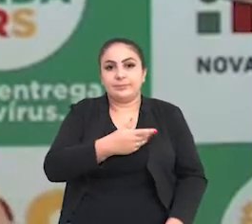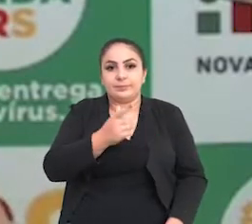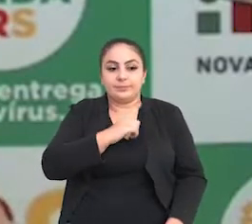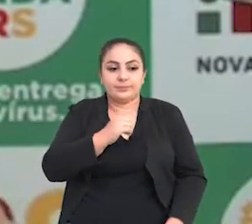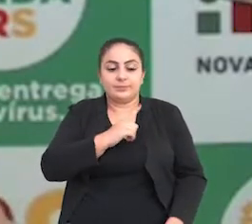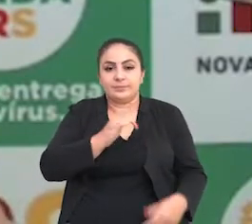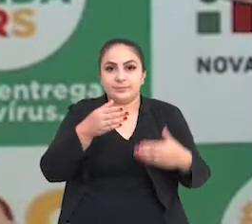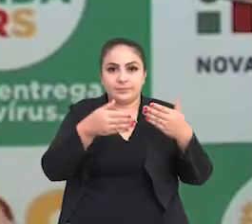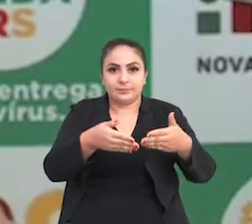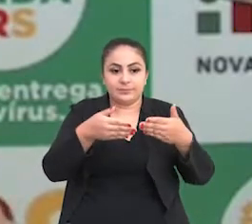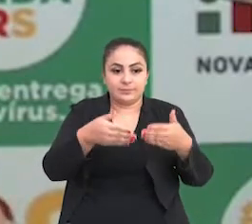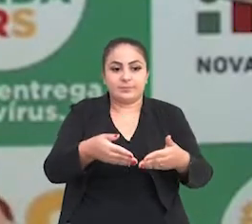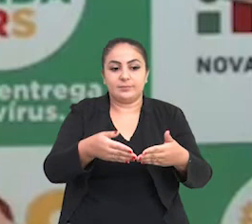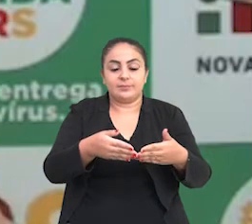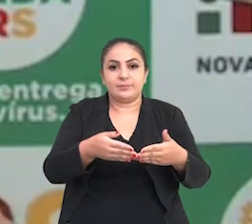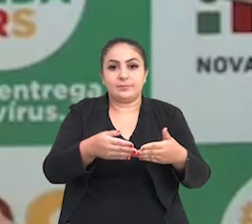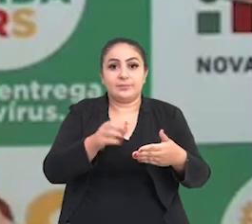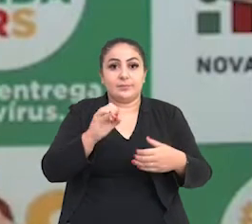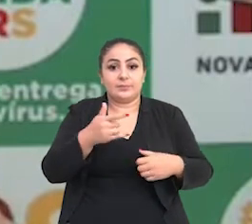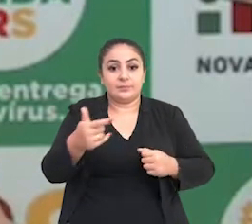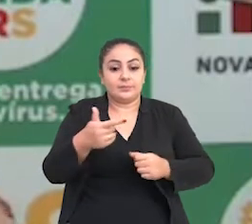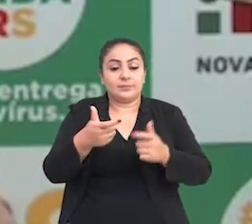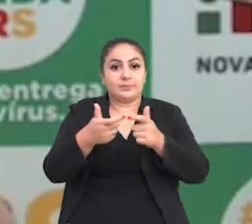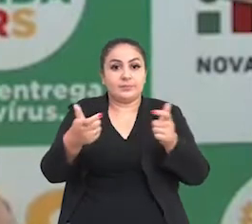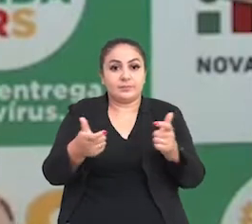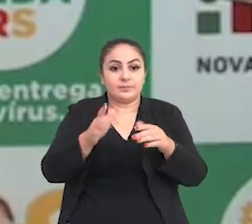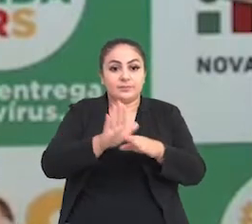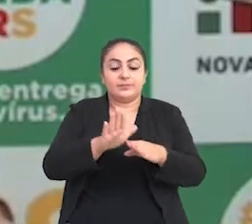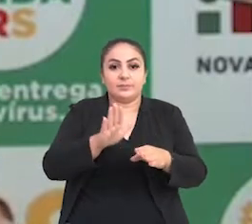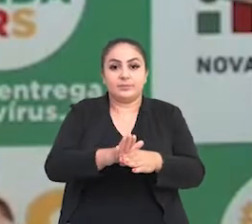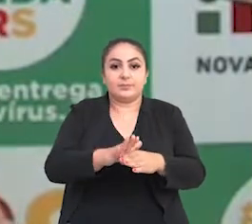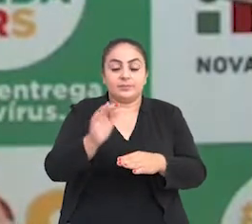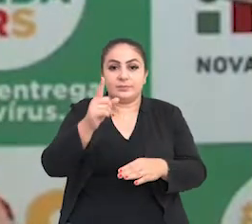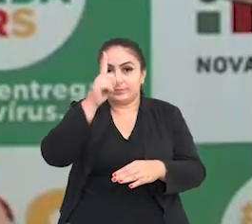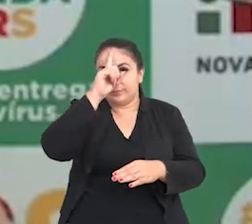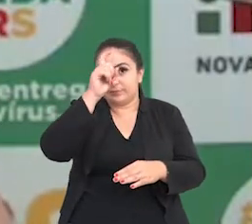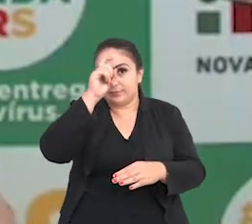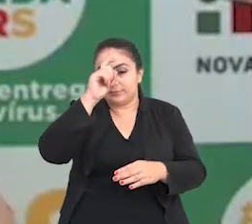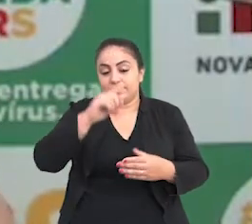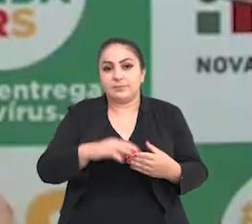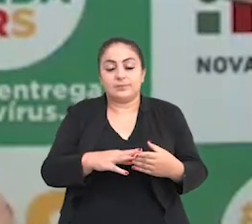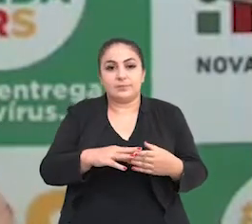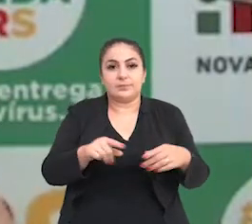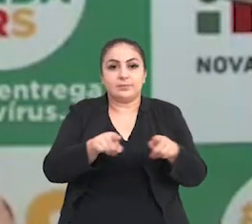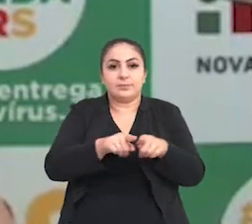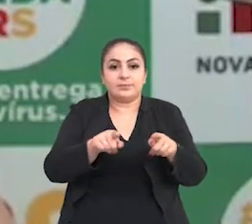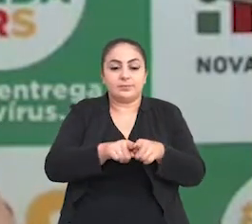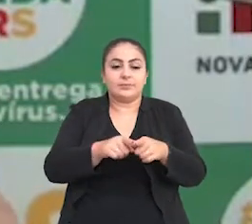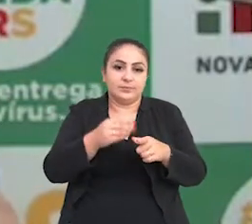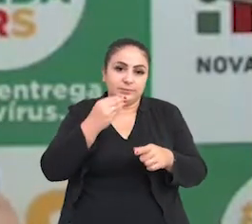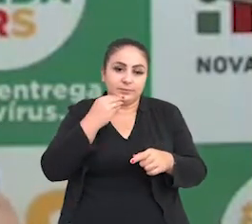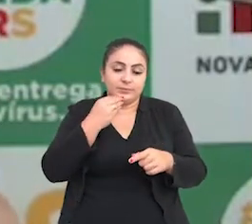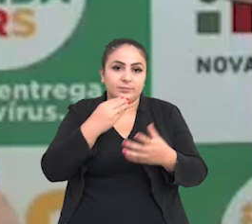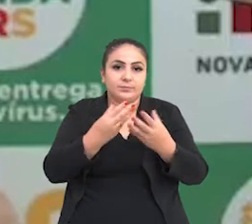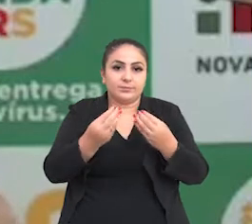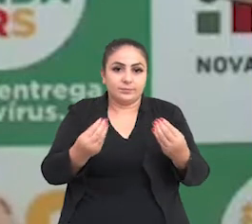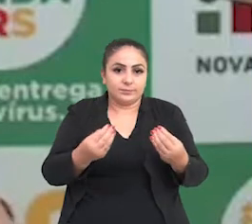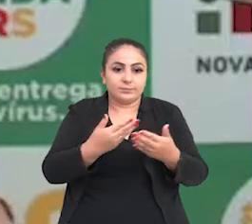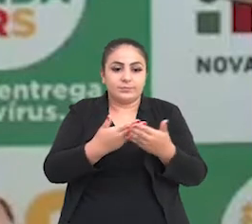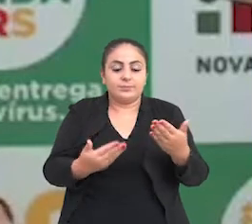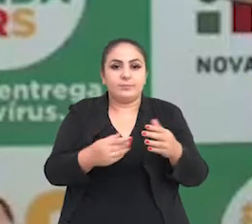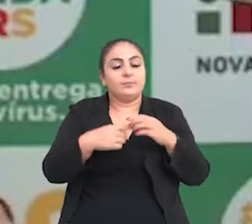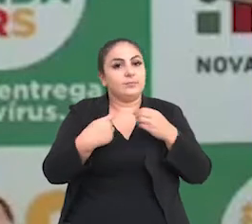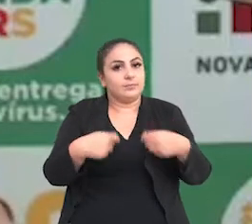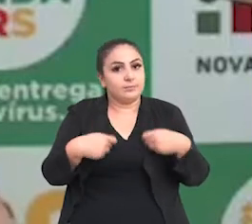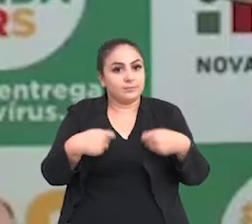nós temos que frisar aqui que se não fosse a grande colaboração dos hospitais, e certamente